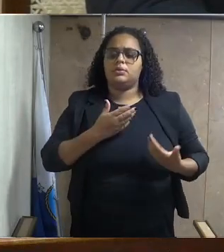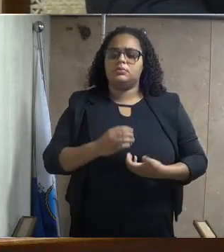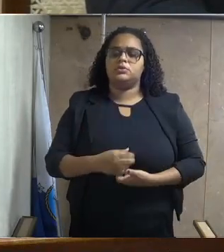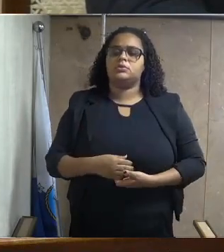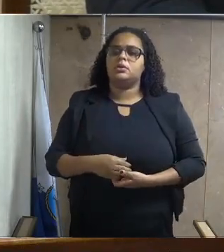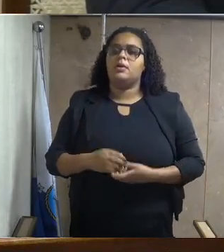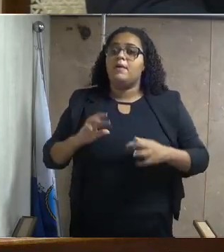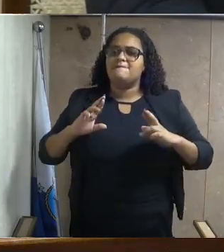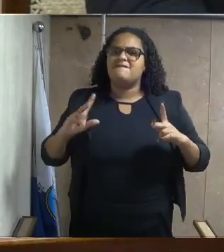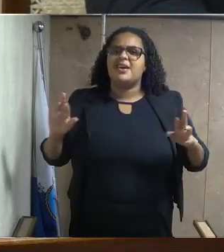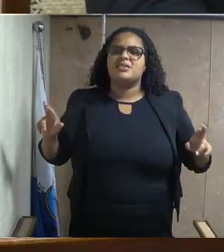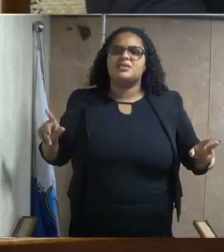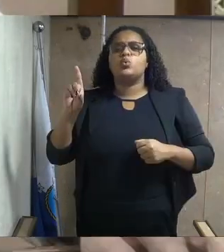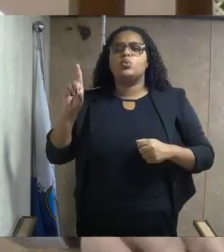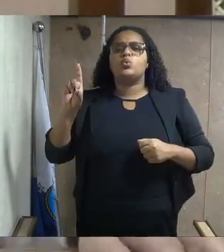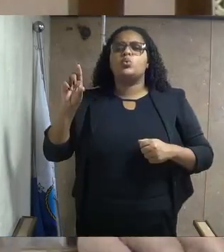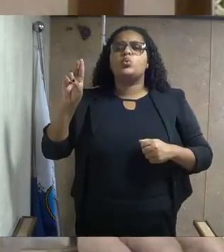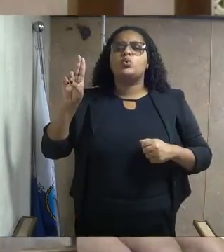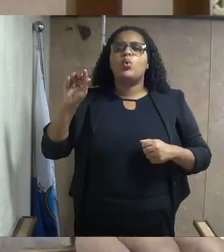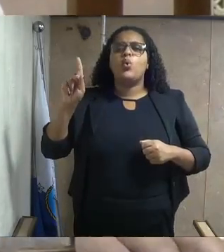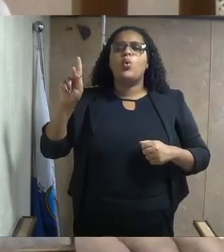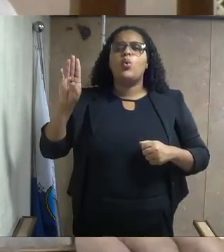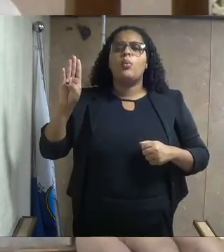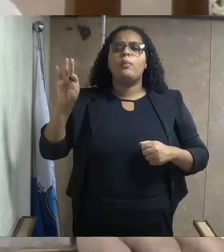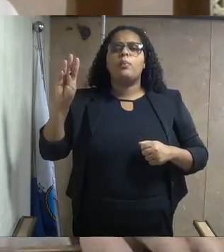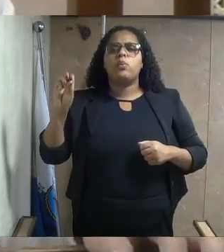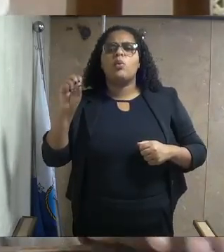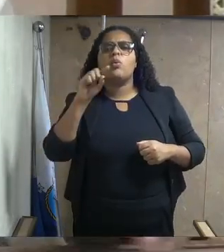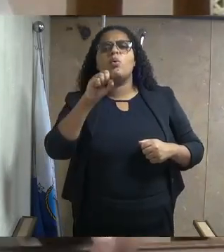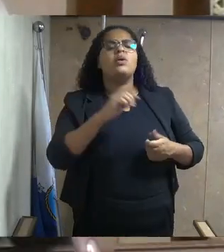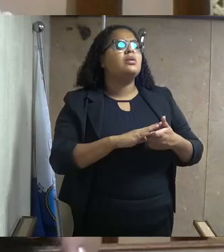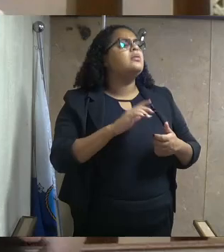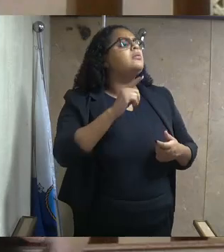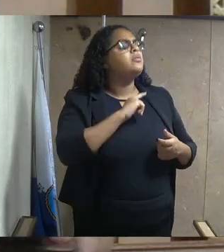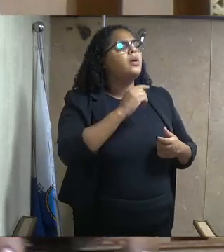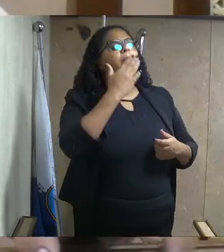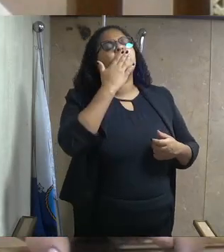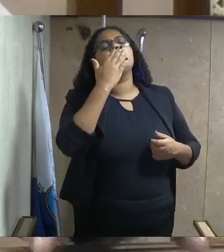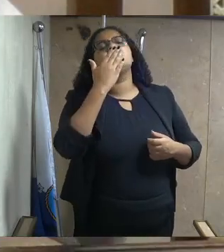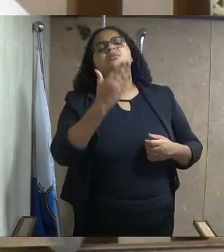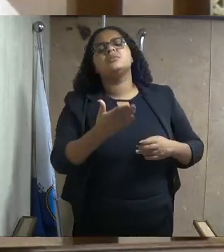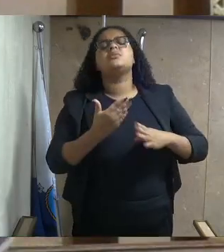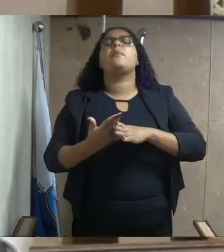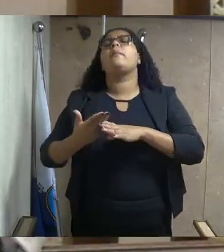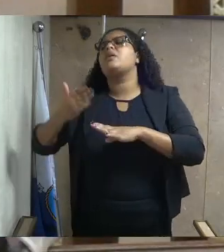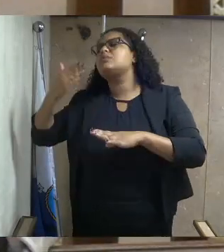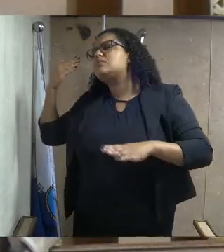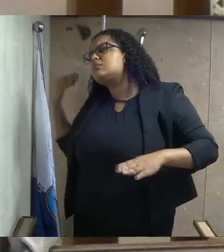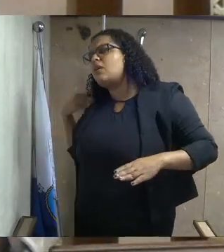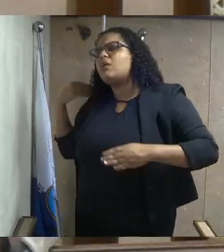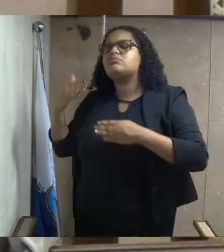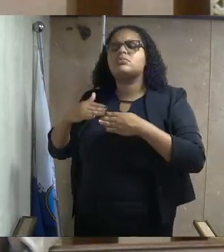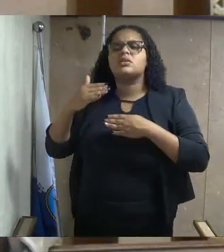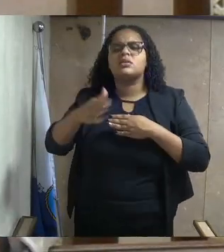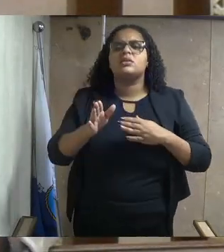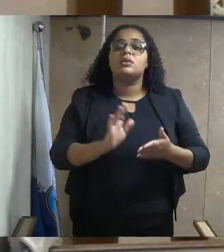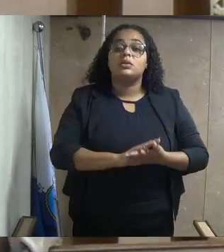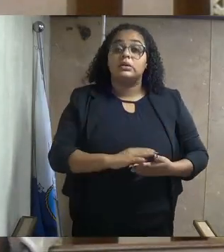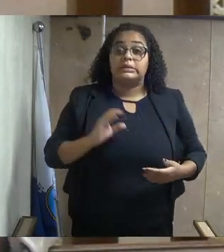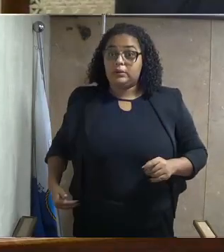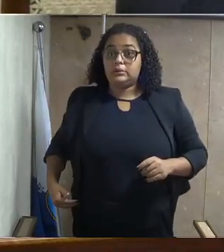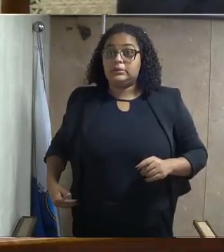várias denúncias. Nós fizemos pedido no mandato passado de uma abertura da